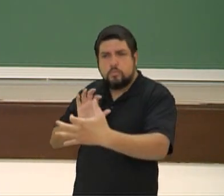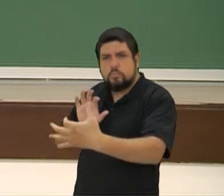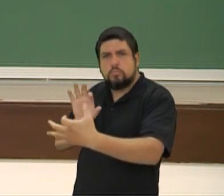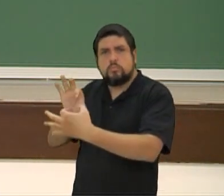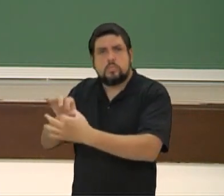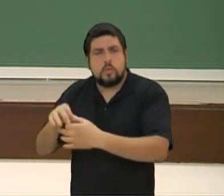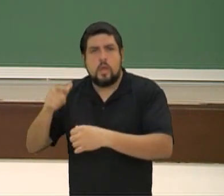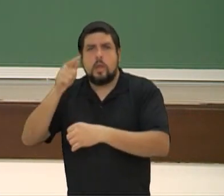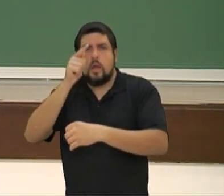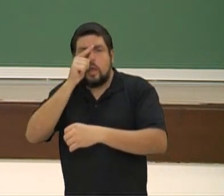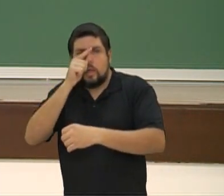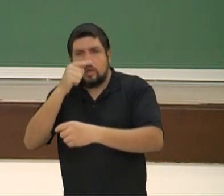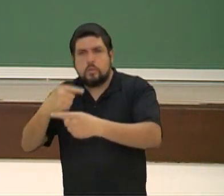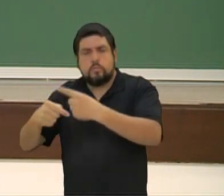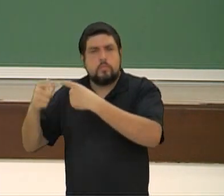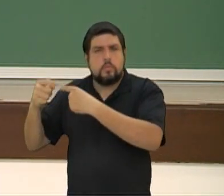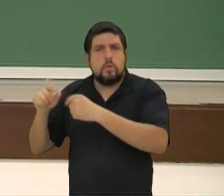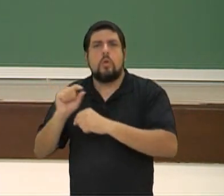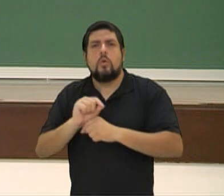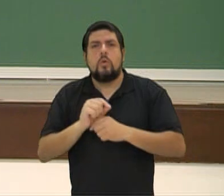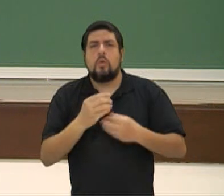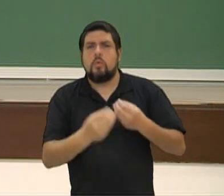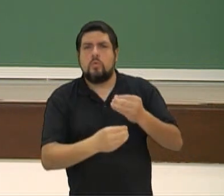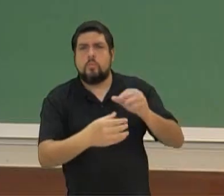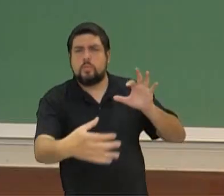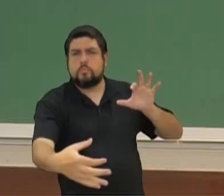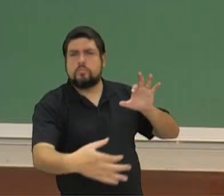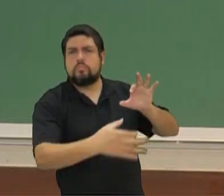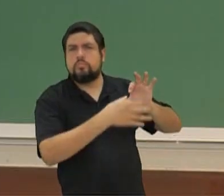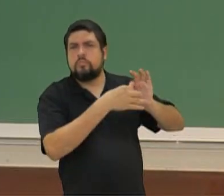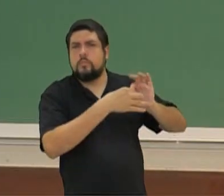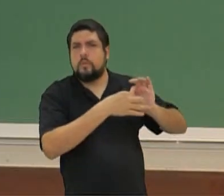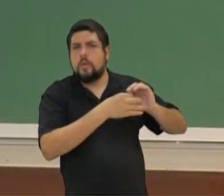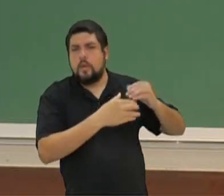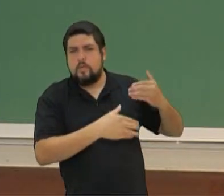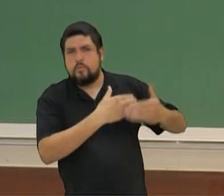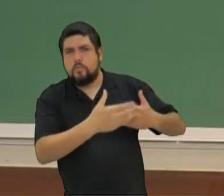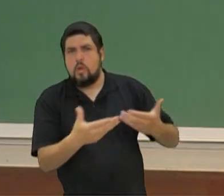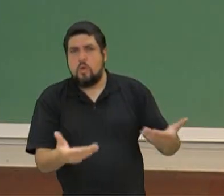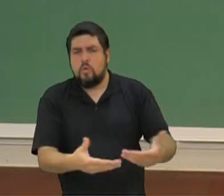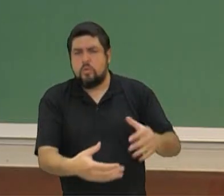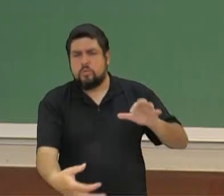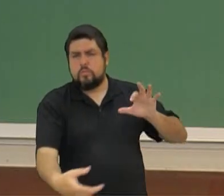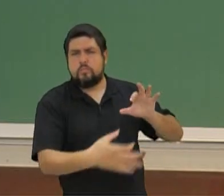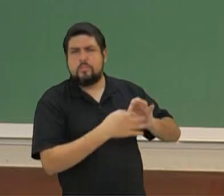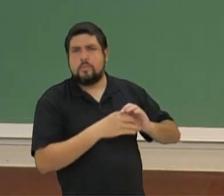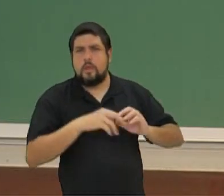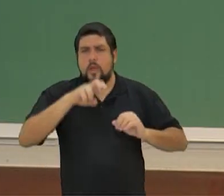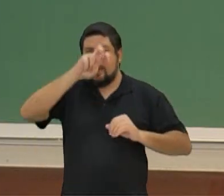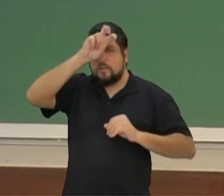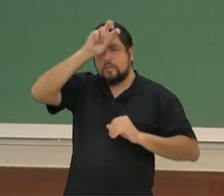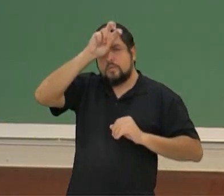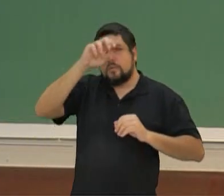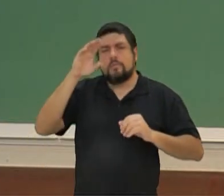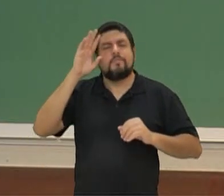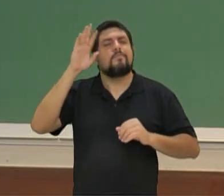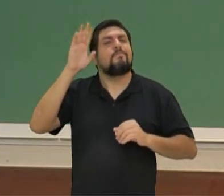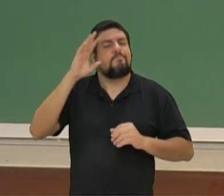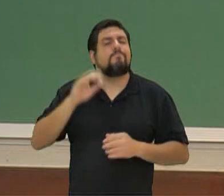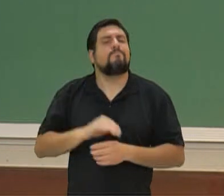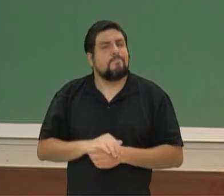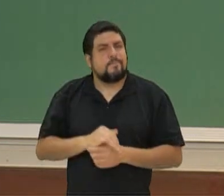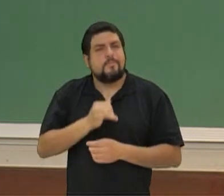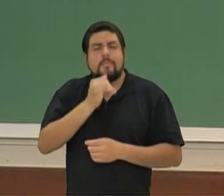eram, na verdade, as imagens de estátuas, de faraós, aquela estética relacionada a quase que um